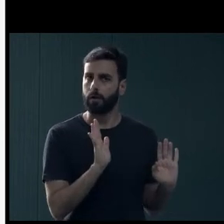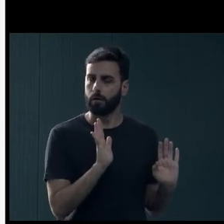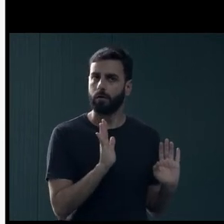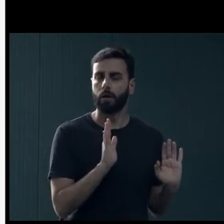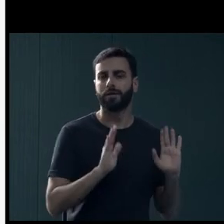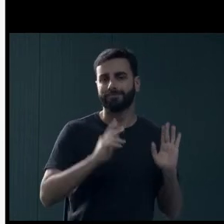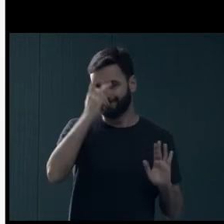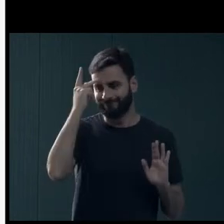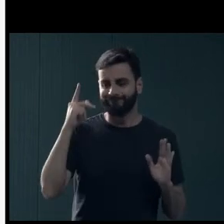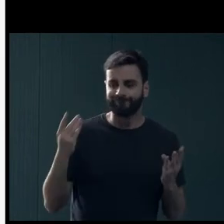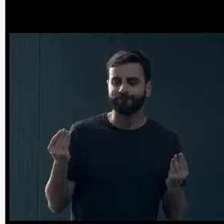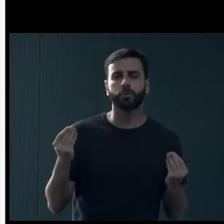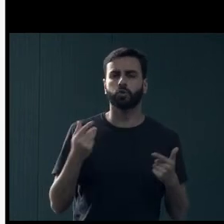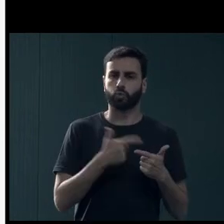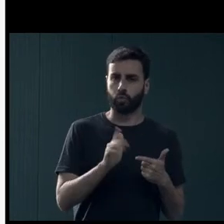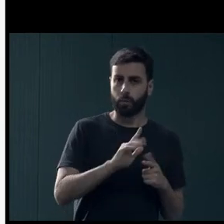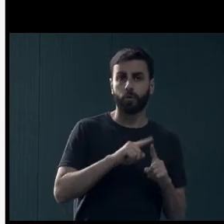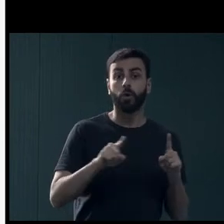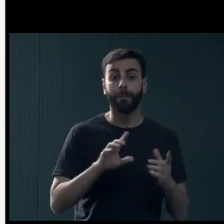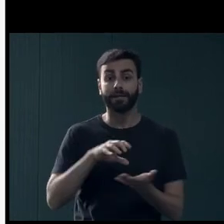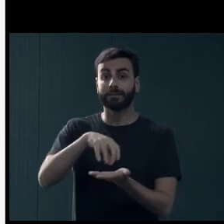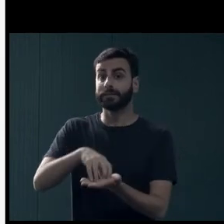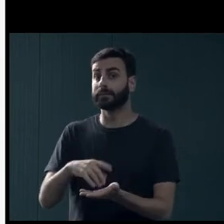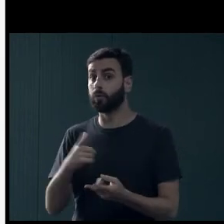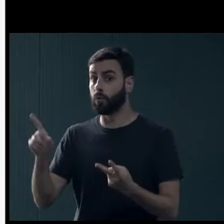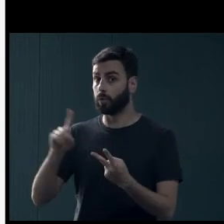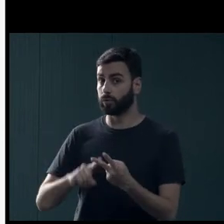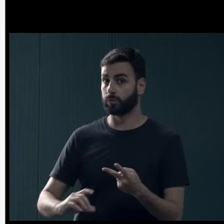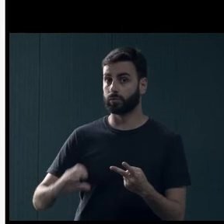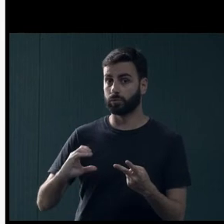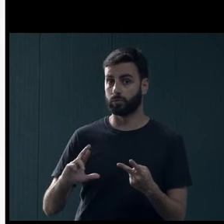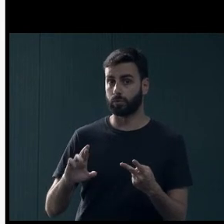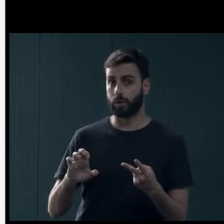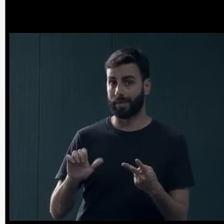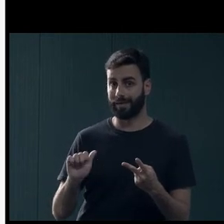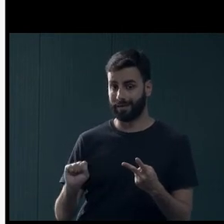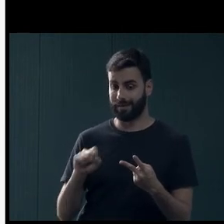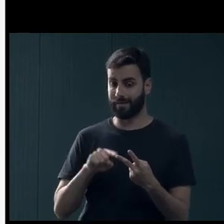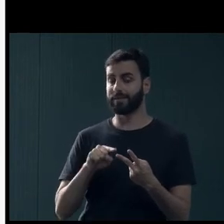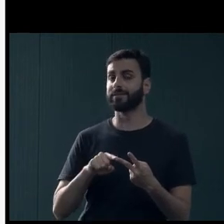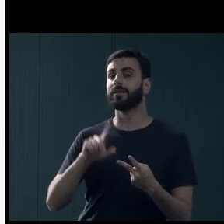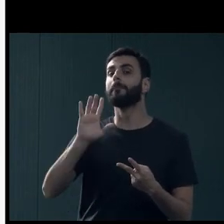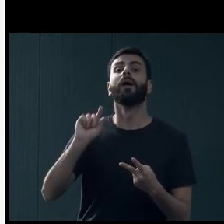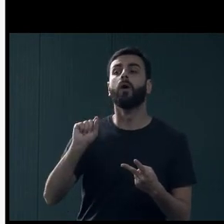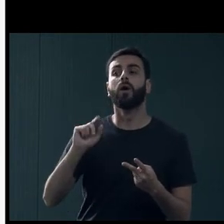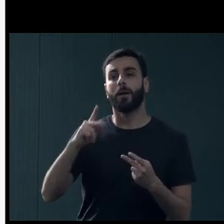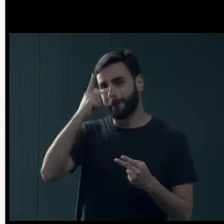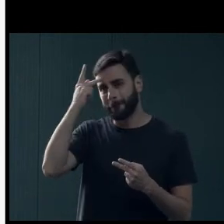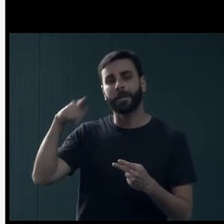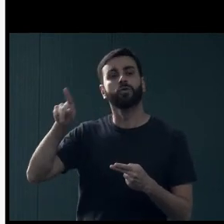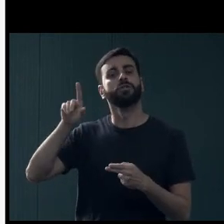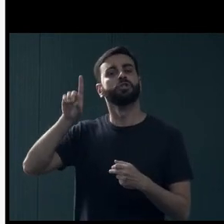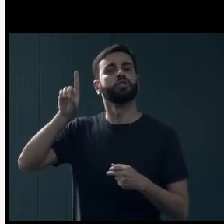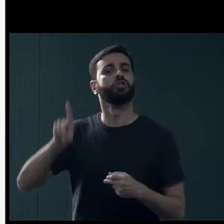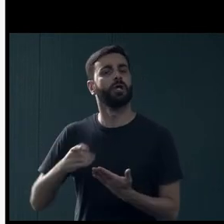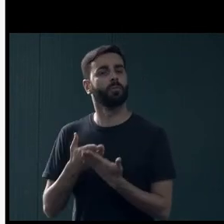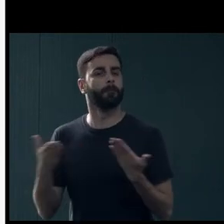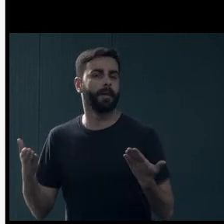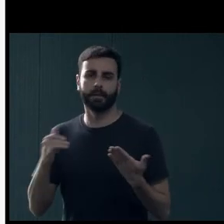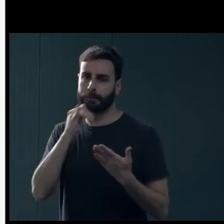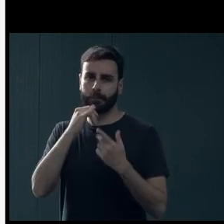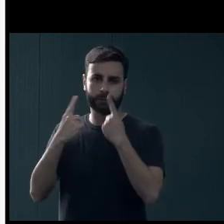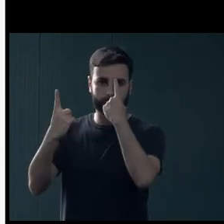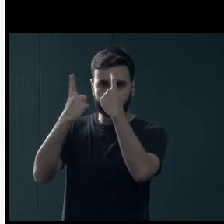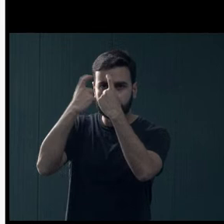Normalmente, pessoa não tem algum problema, mas a tem o CREAS, que se instala para atender pessoas com algum direito violado, como violência